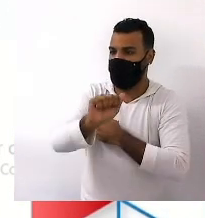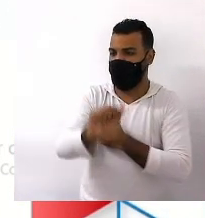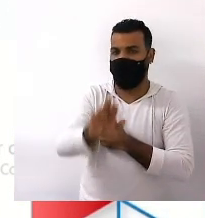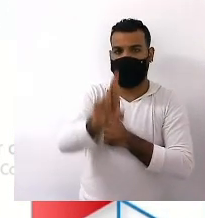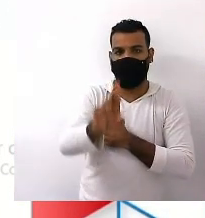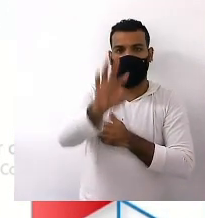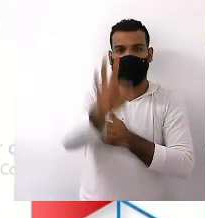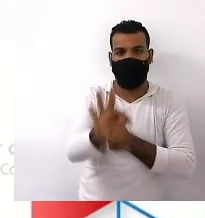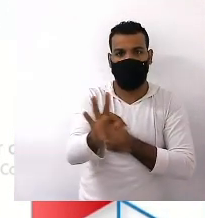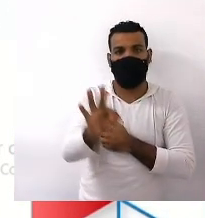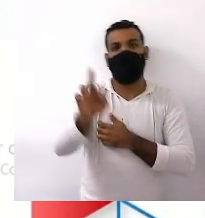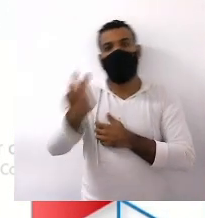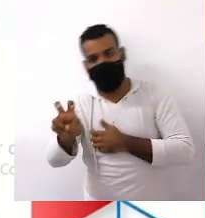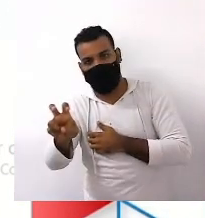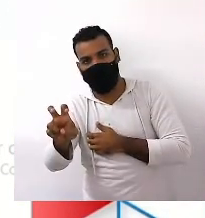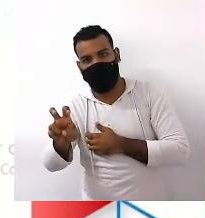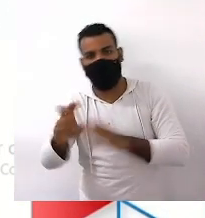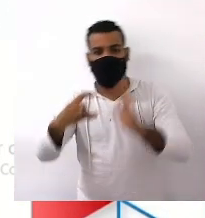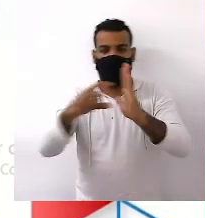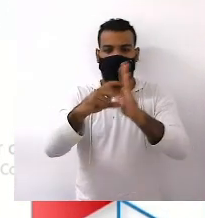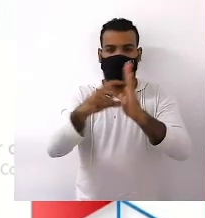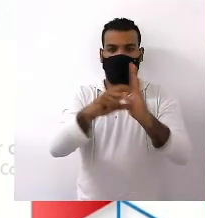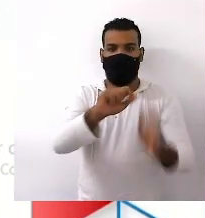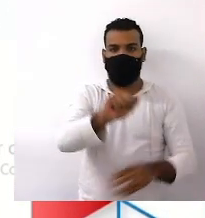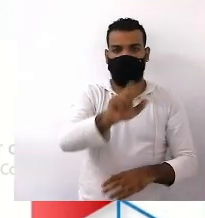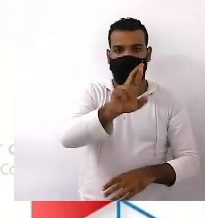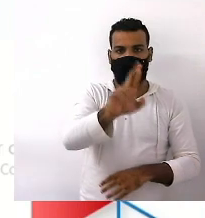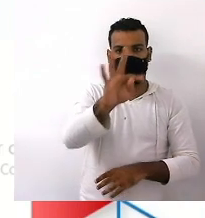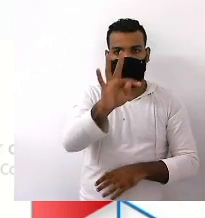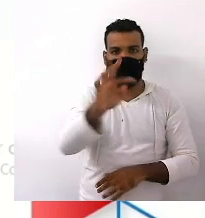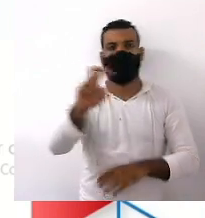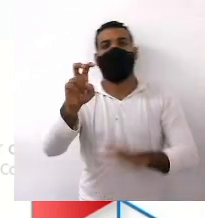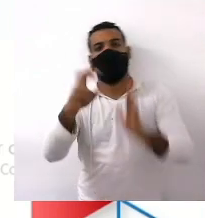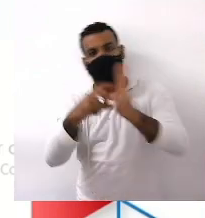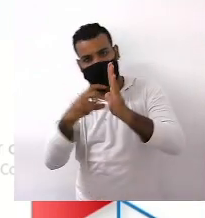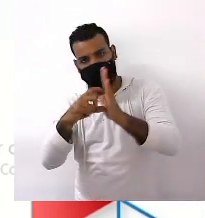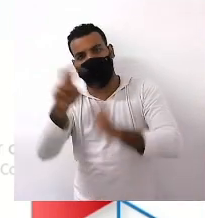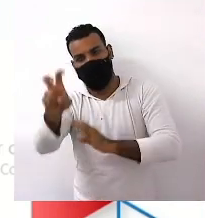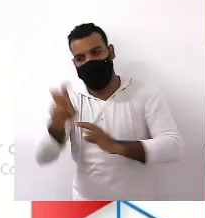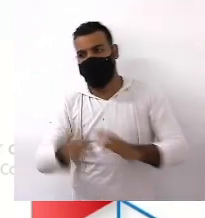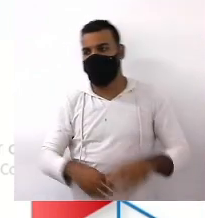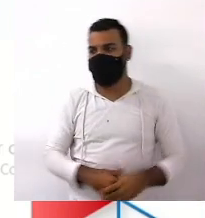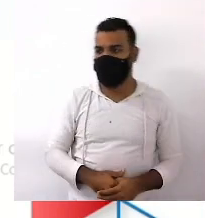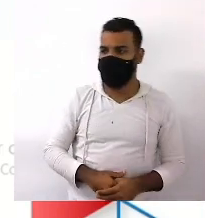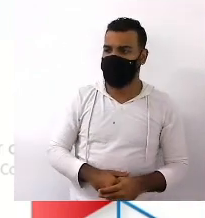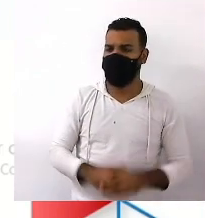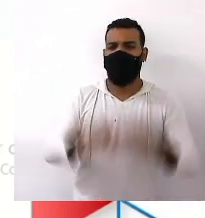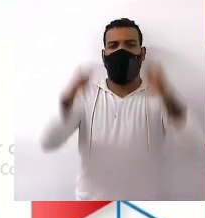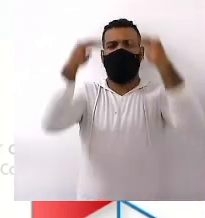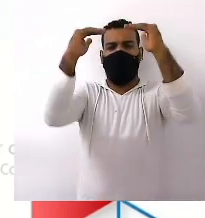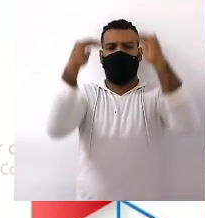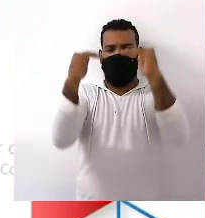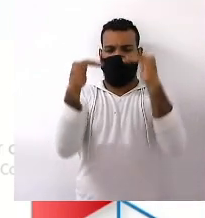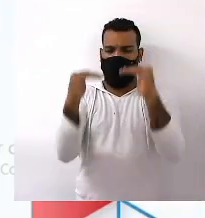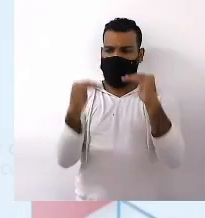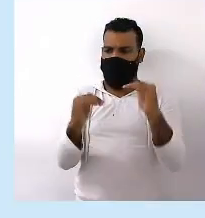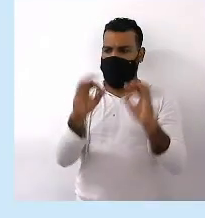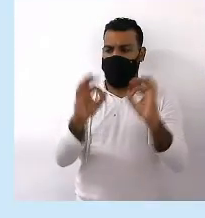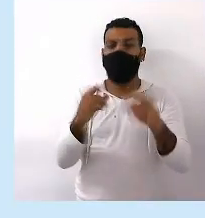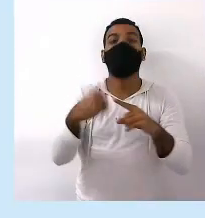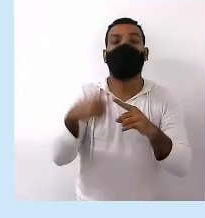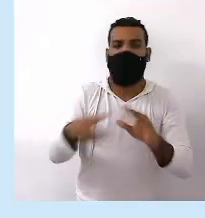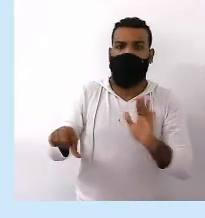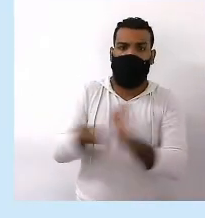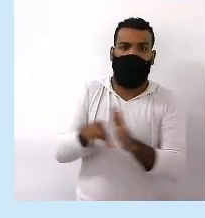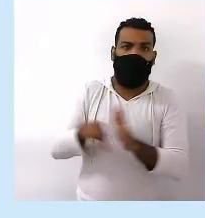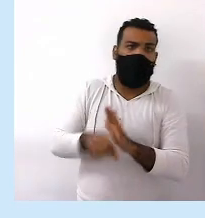textos normativos Eles tem uma estrutura de organização Muito hierarquizada Organizada Porque são muitas leis São muitos